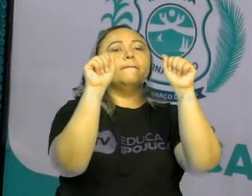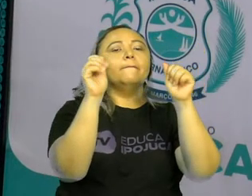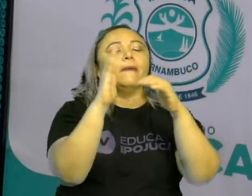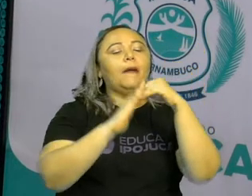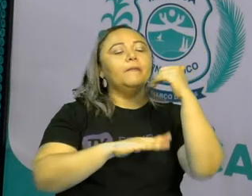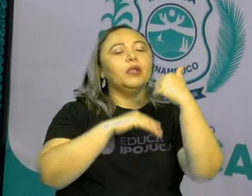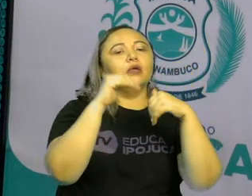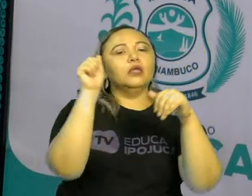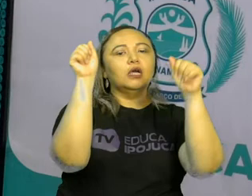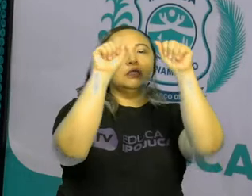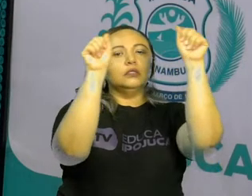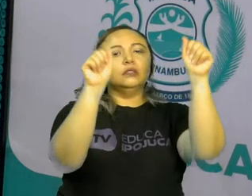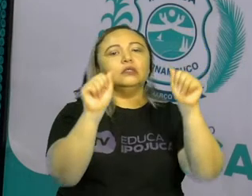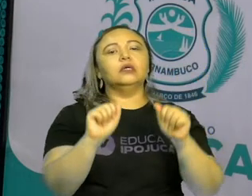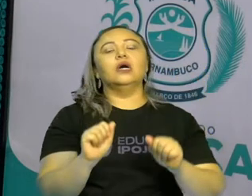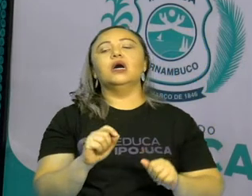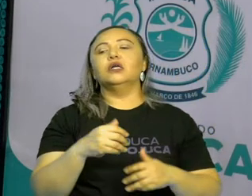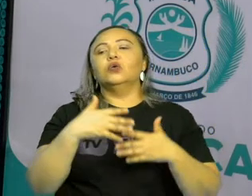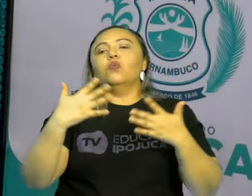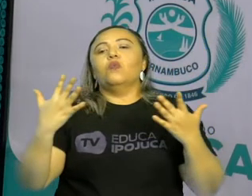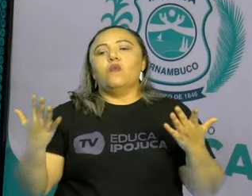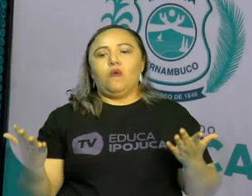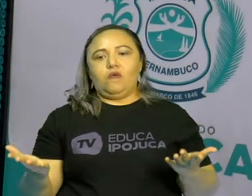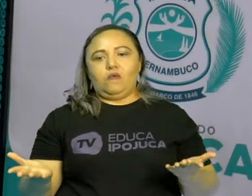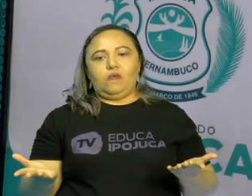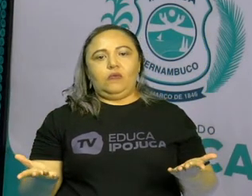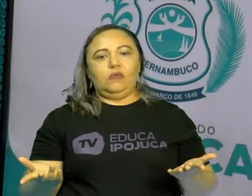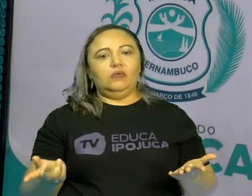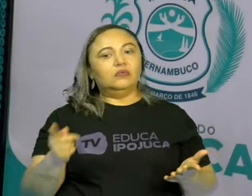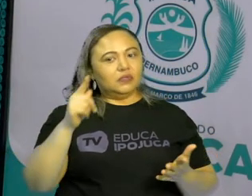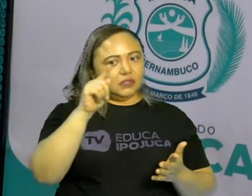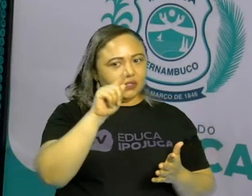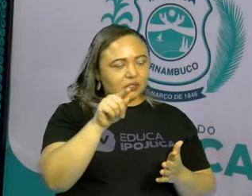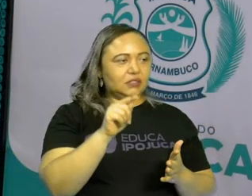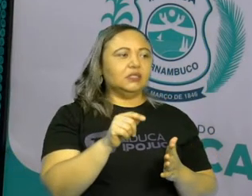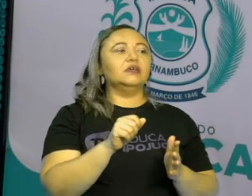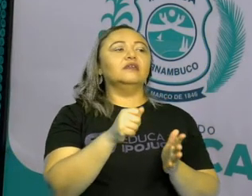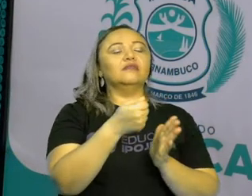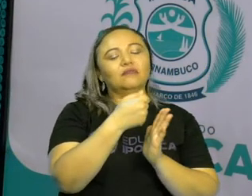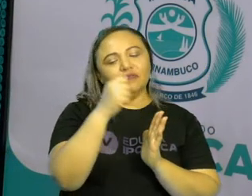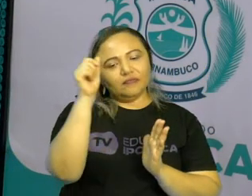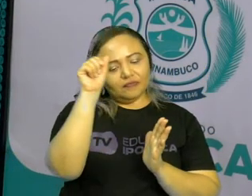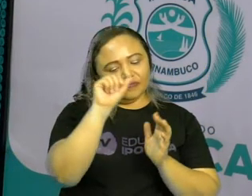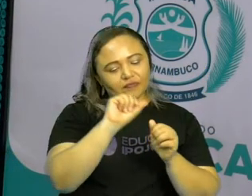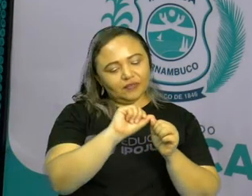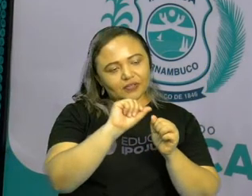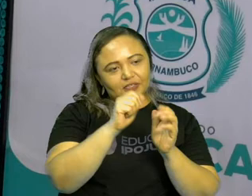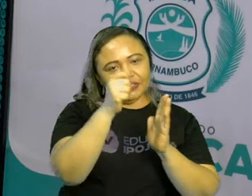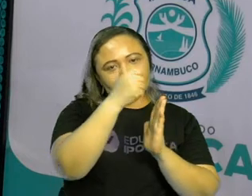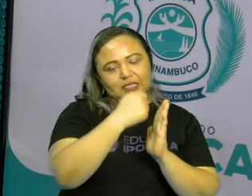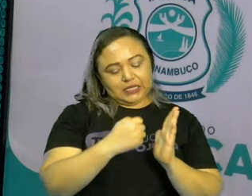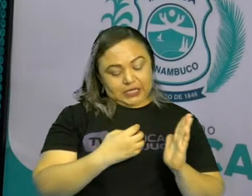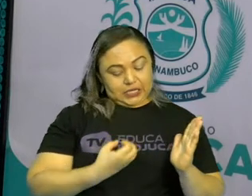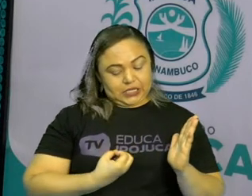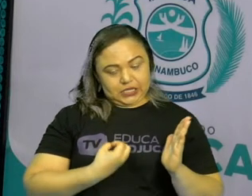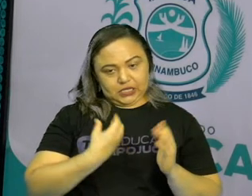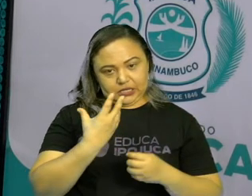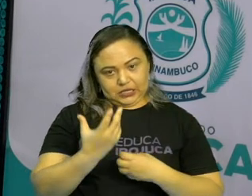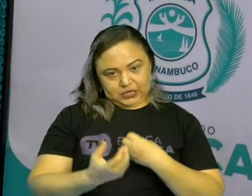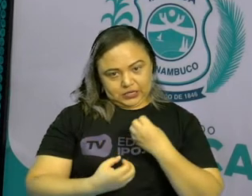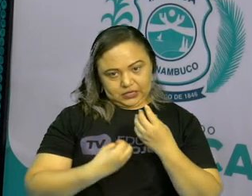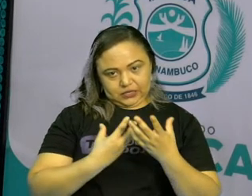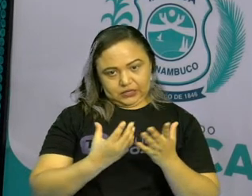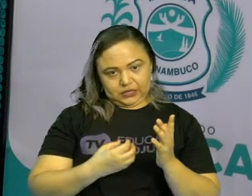prática e exercite a arte no seu dia a dia para expressar os seus sentimentos, as suas